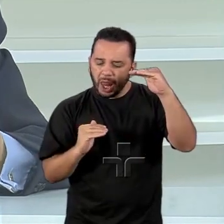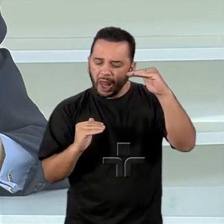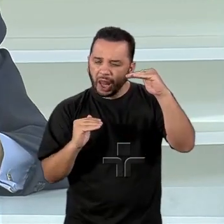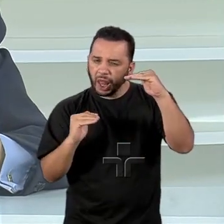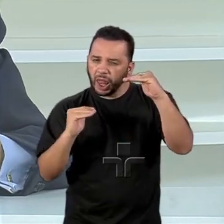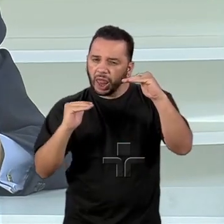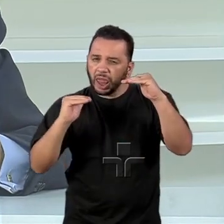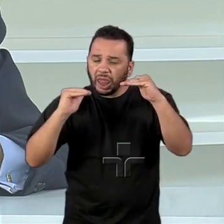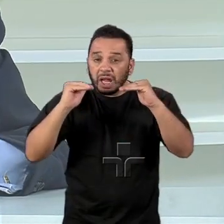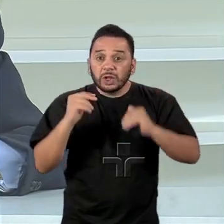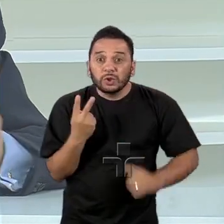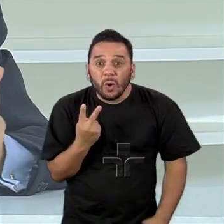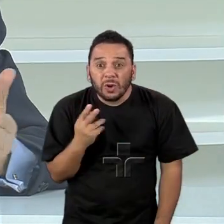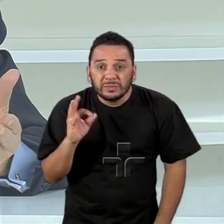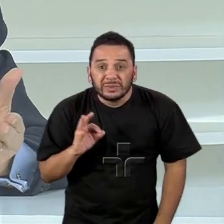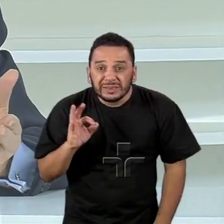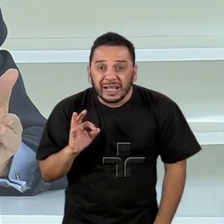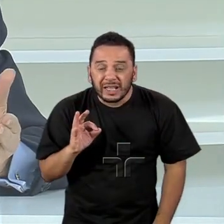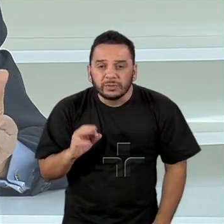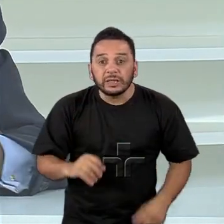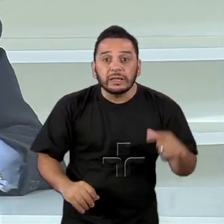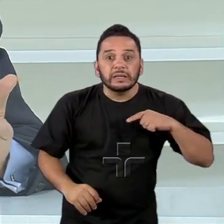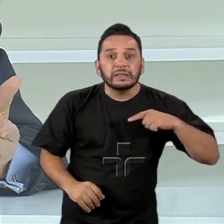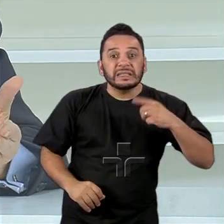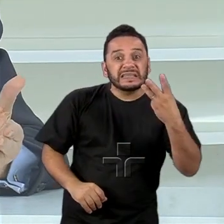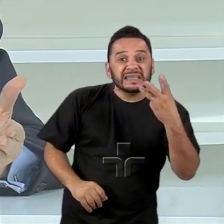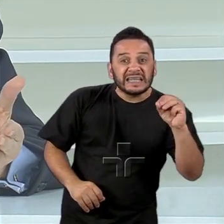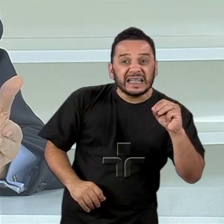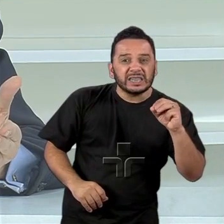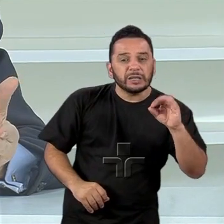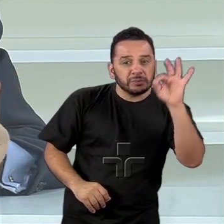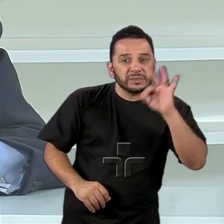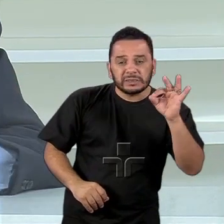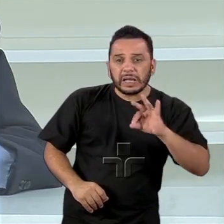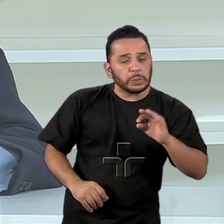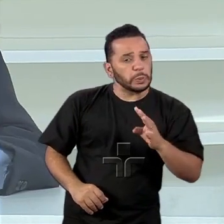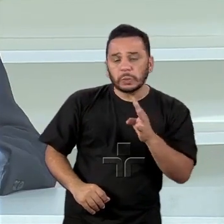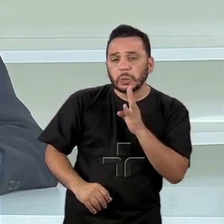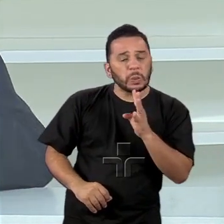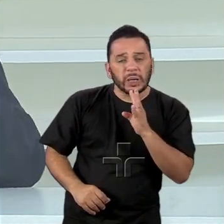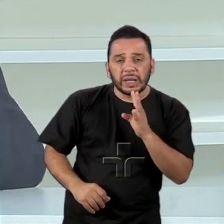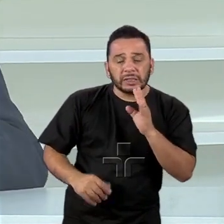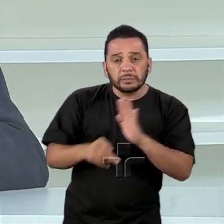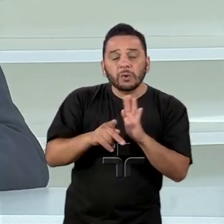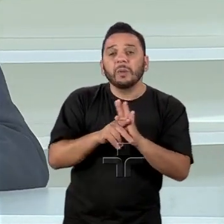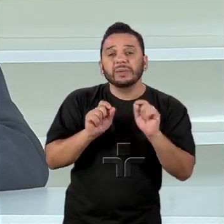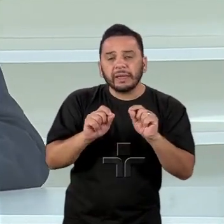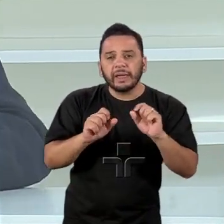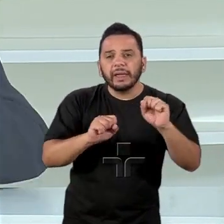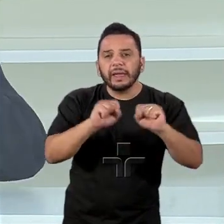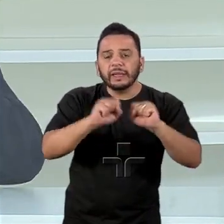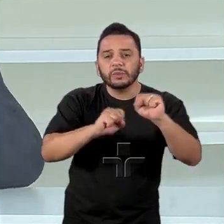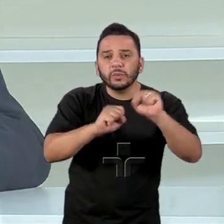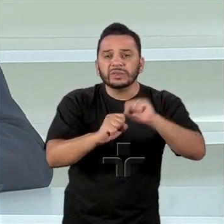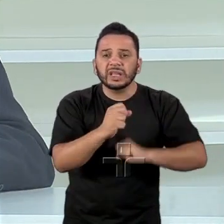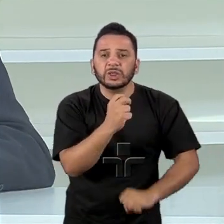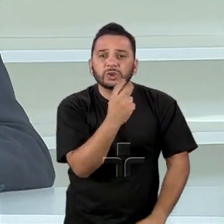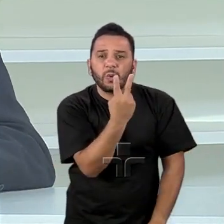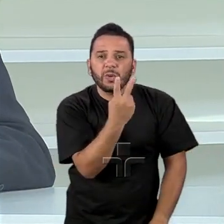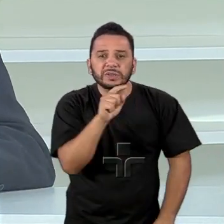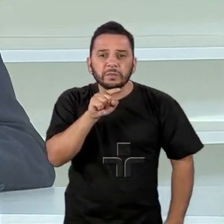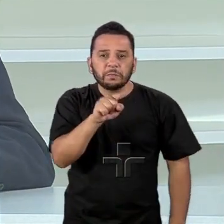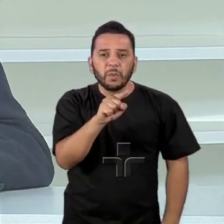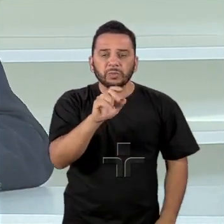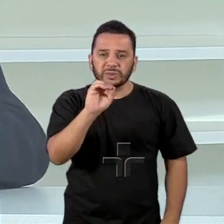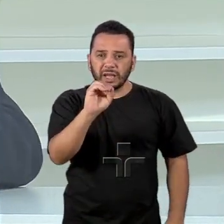30% da indústria nunca ouviu falar. Essa que é a realidade do Brasil. Nós perdemos poder, perdemos influência